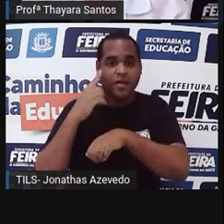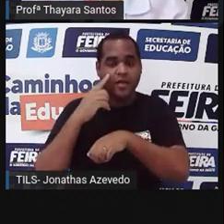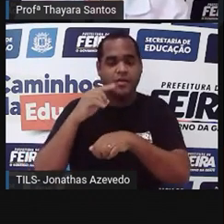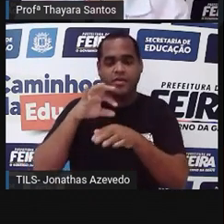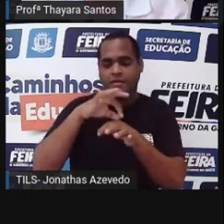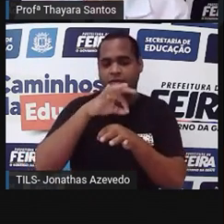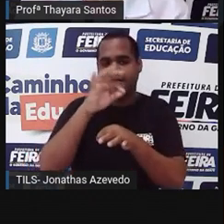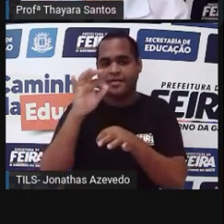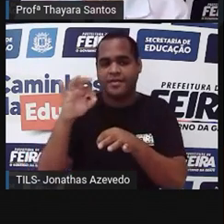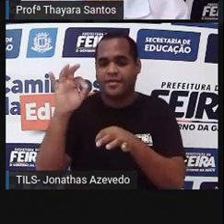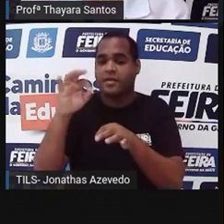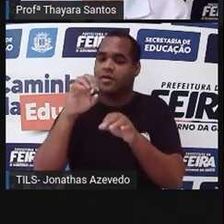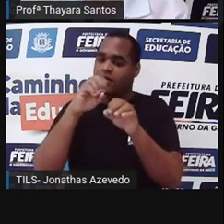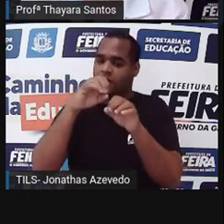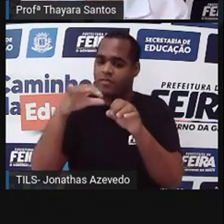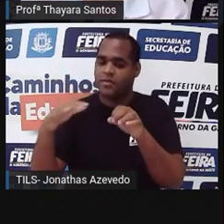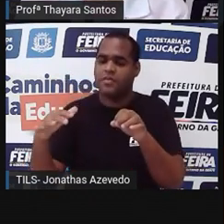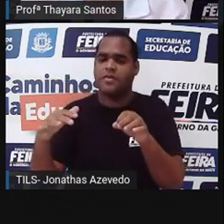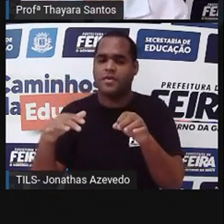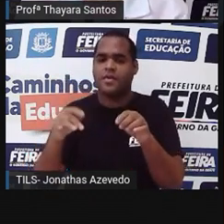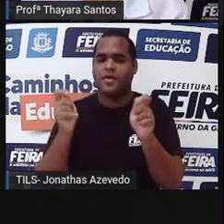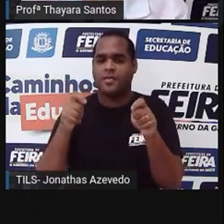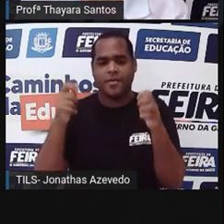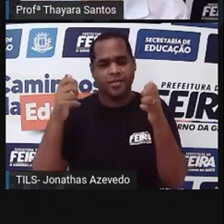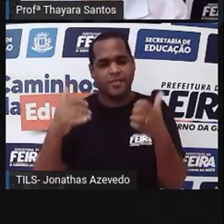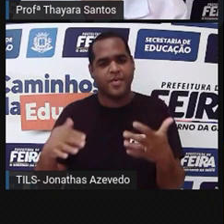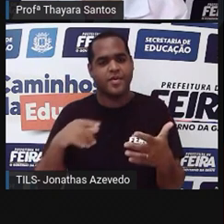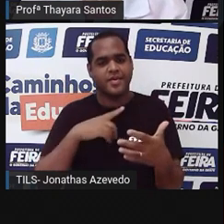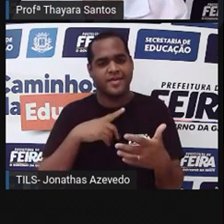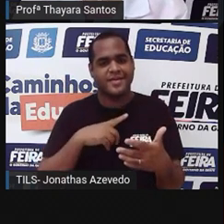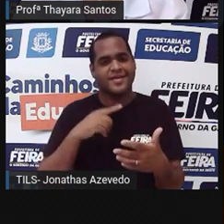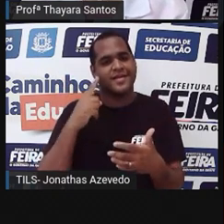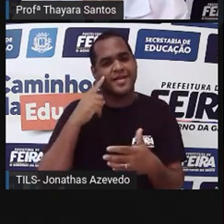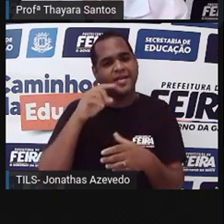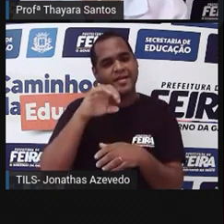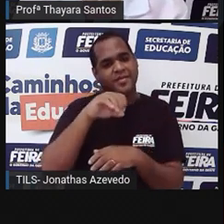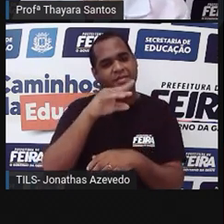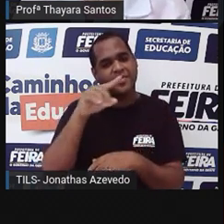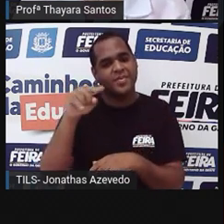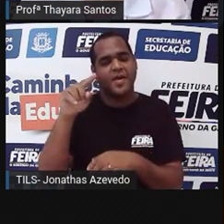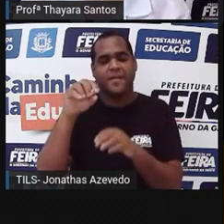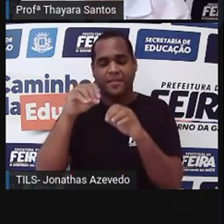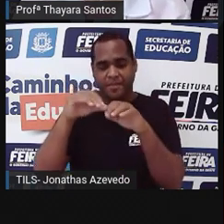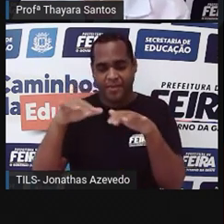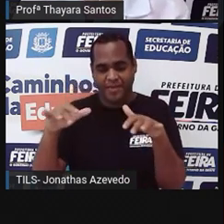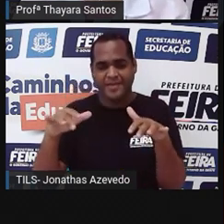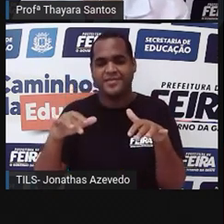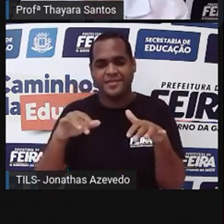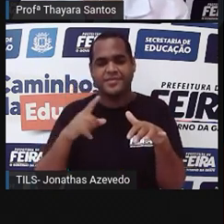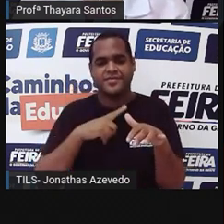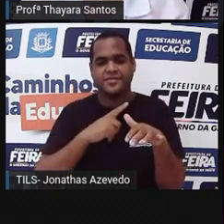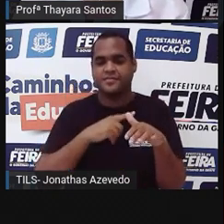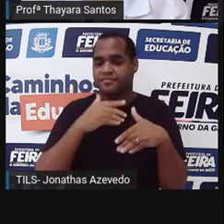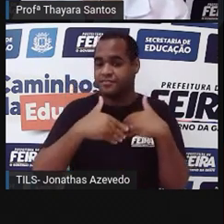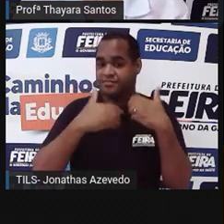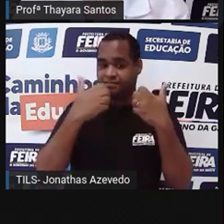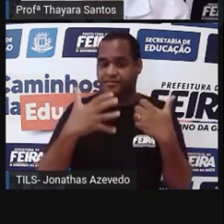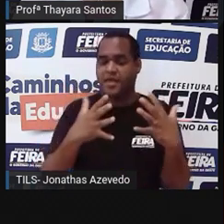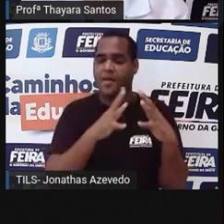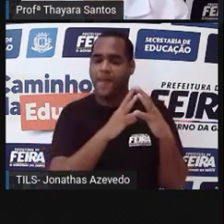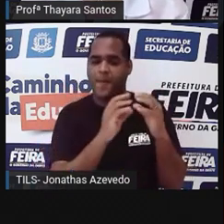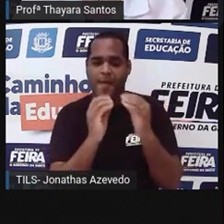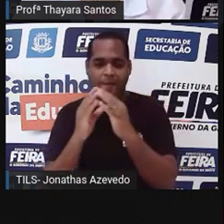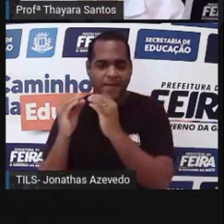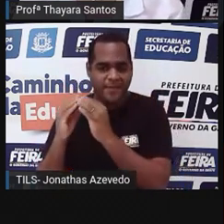quer dizer que ela está na época de reprodução. Ela só desenvolve o esporófito na época de reprodução. Então, depois que a época reprodutiva passa,